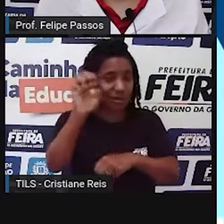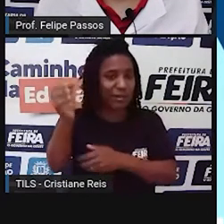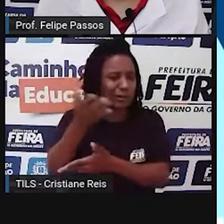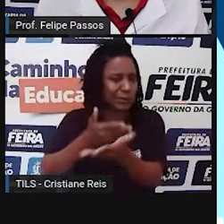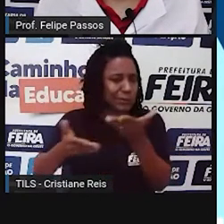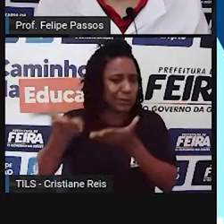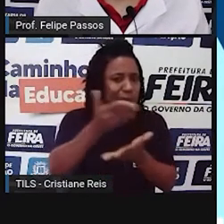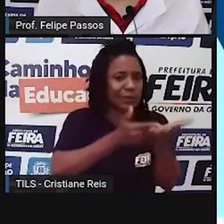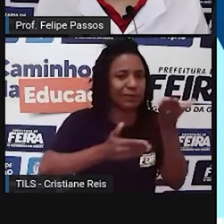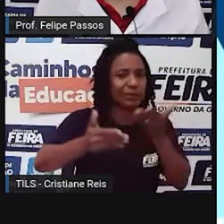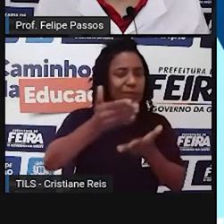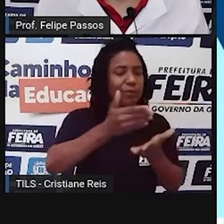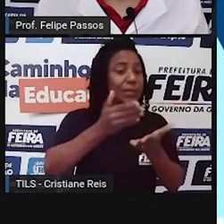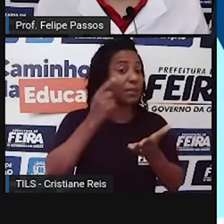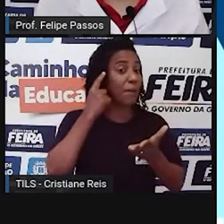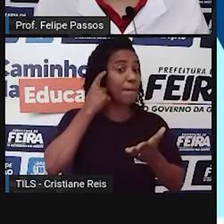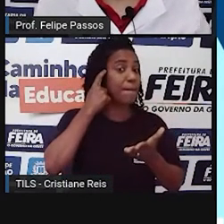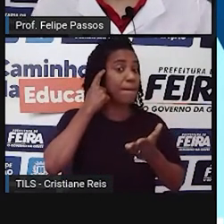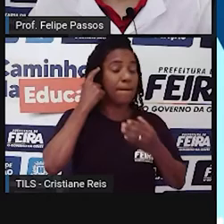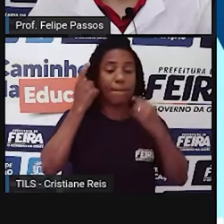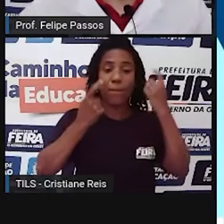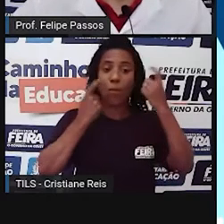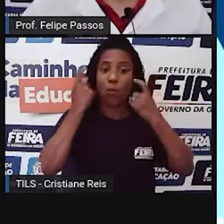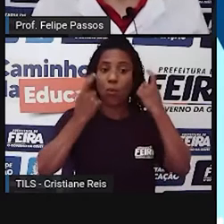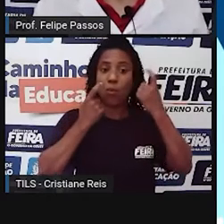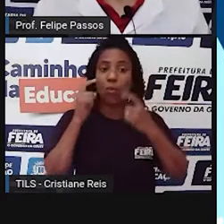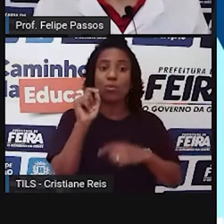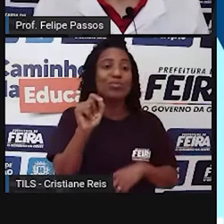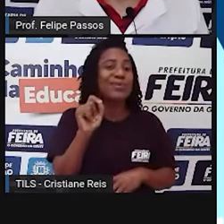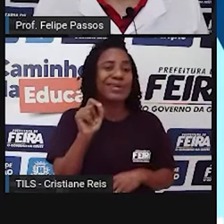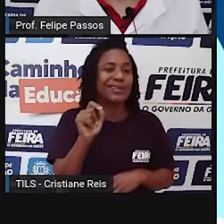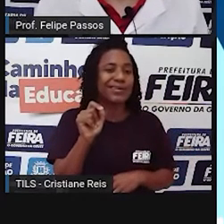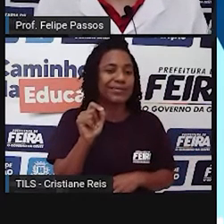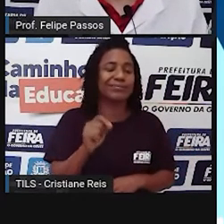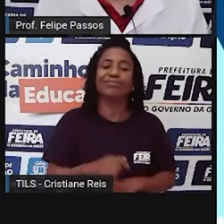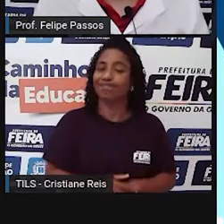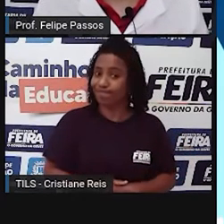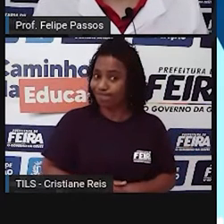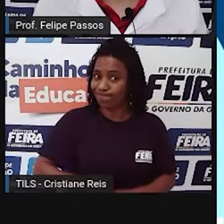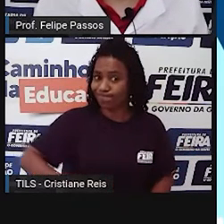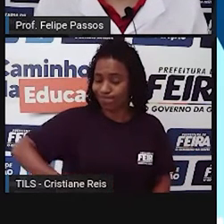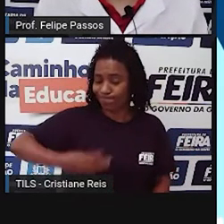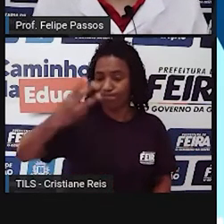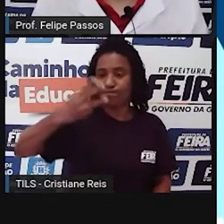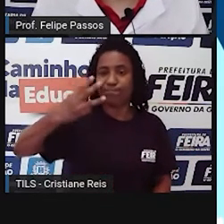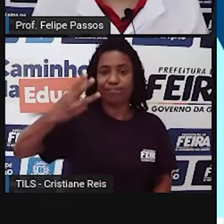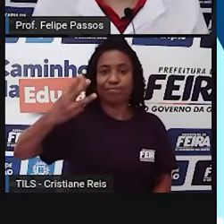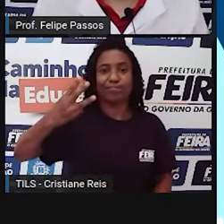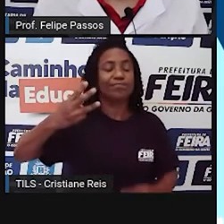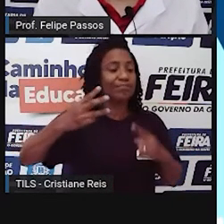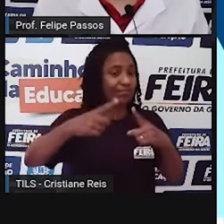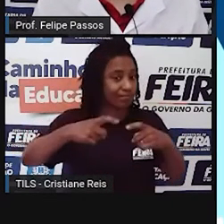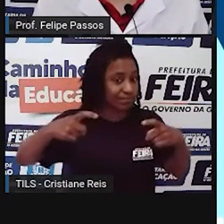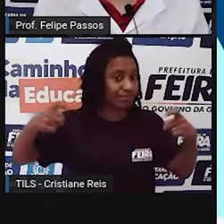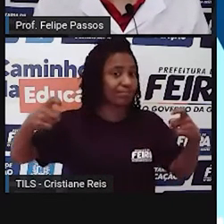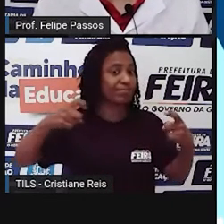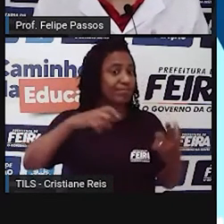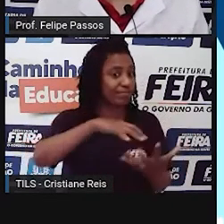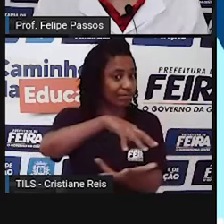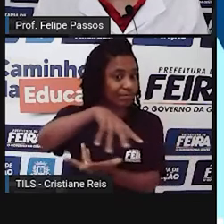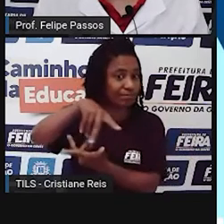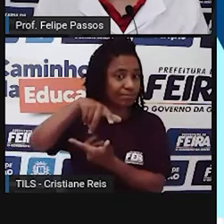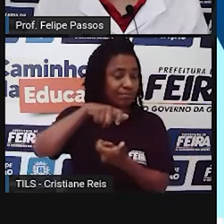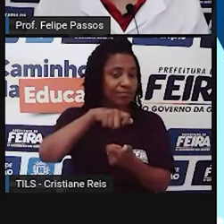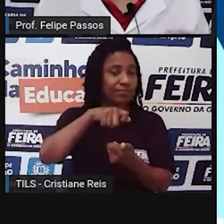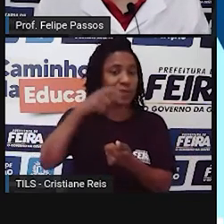guerra. Porque se a primeira e a segunda guerra já foram momentos tão terríveis, com tantas mortes, com tanta destruição, com o